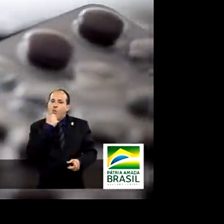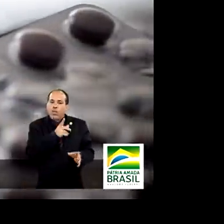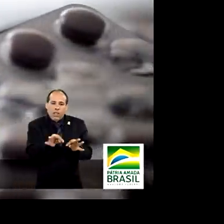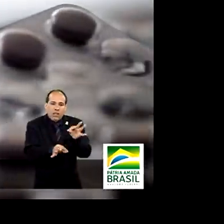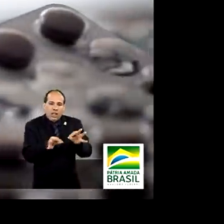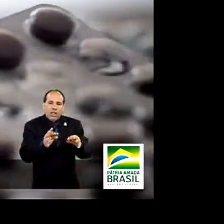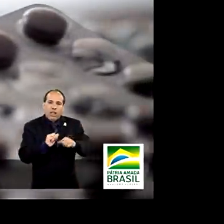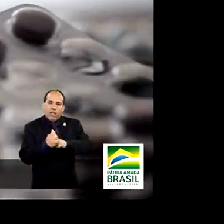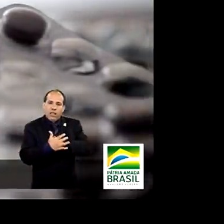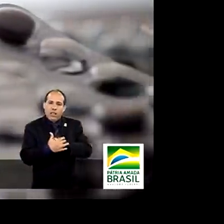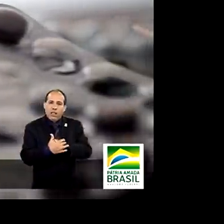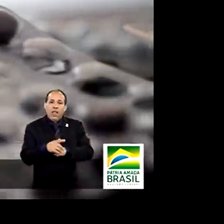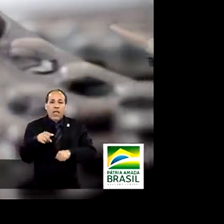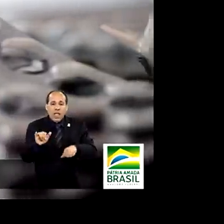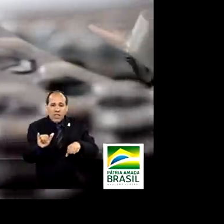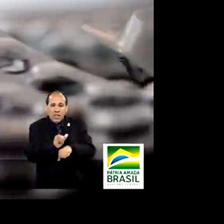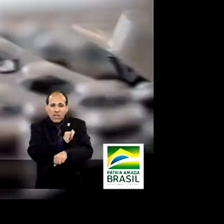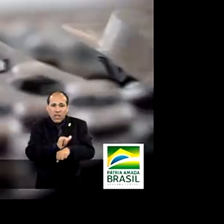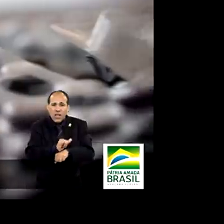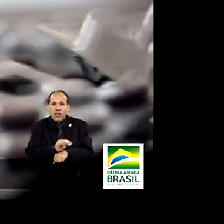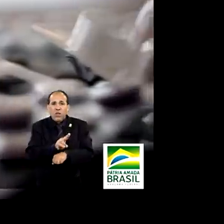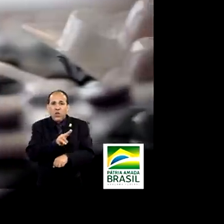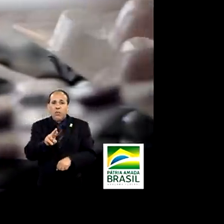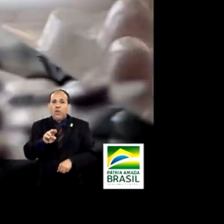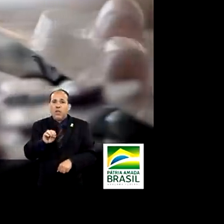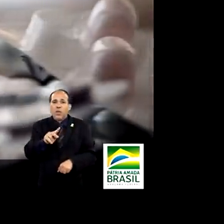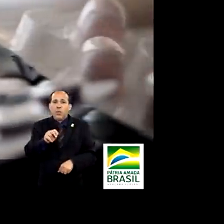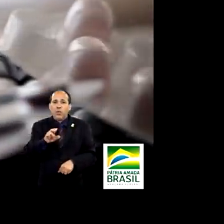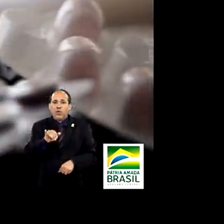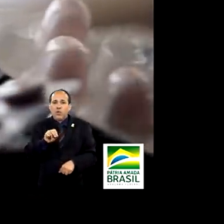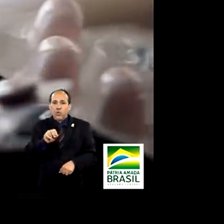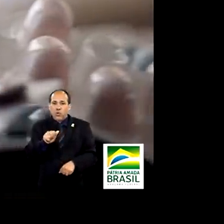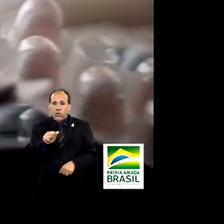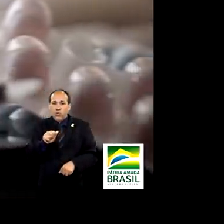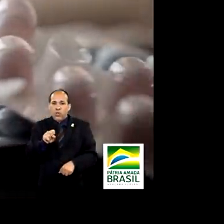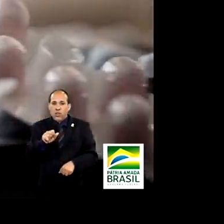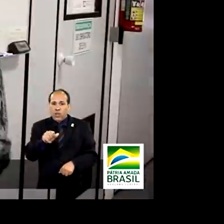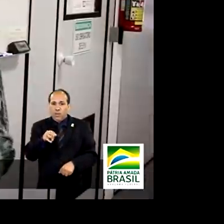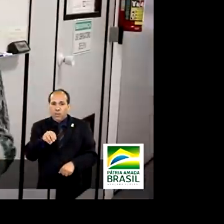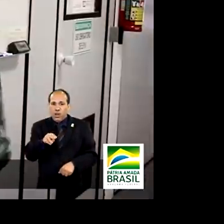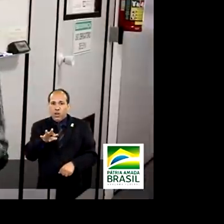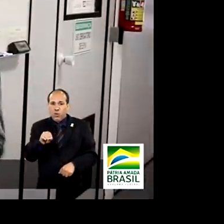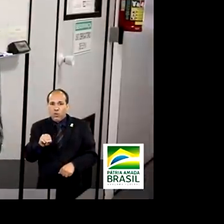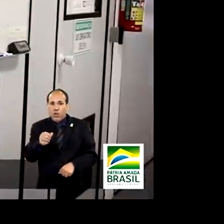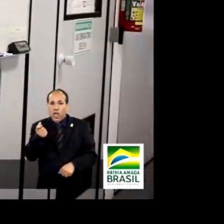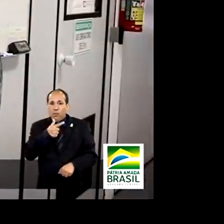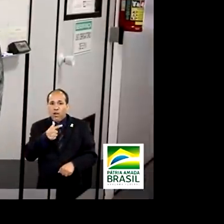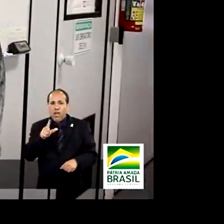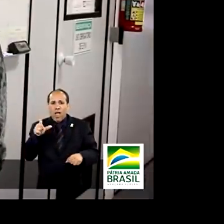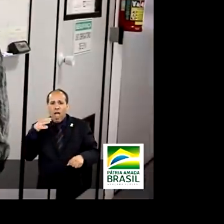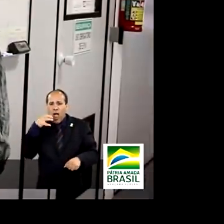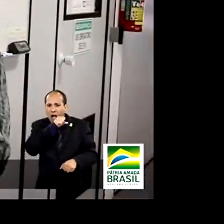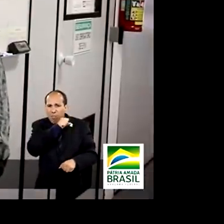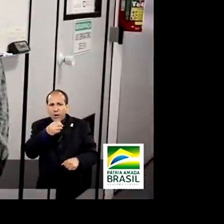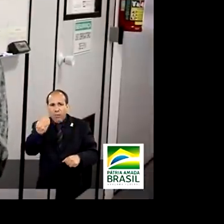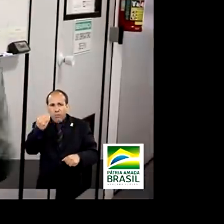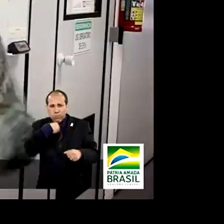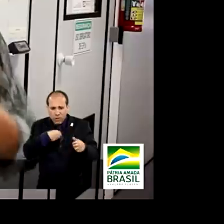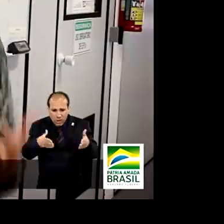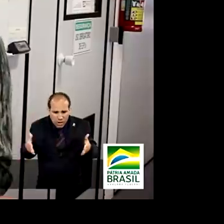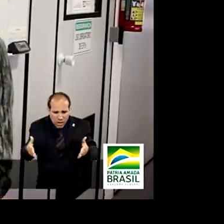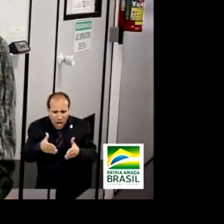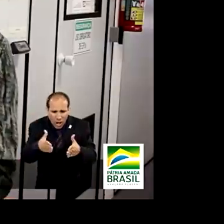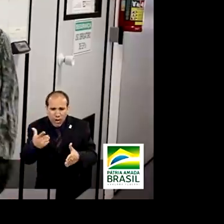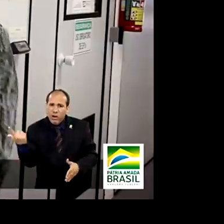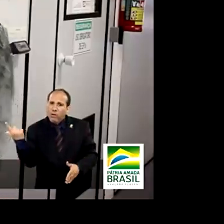a Covid-19. Essa estratégia se chama reposicionamento de fármacos e é a estratégia mais curta para se chegar